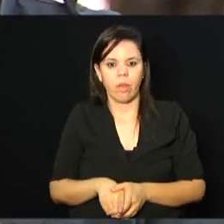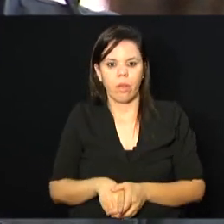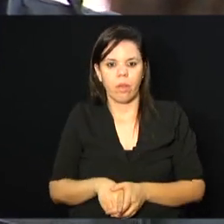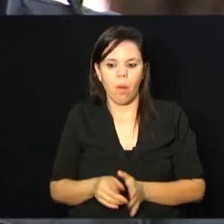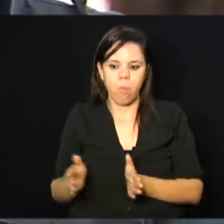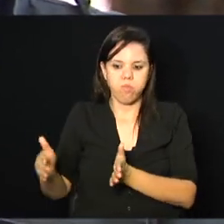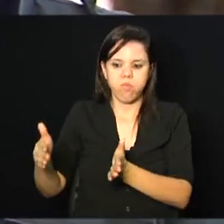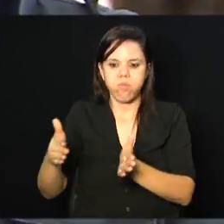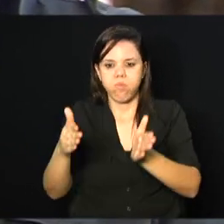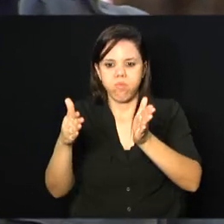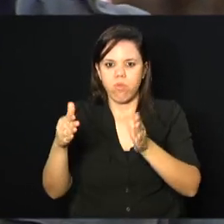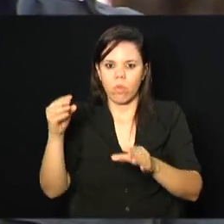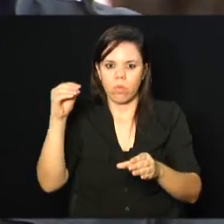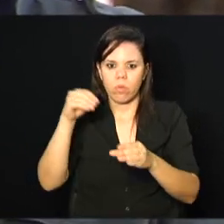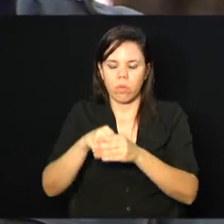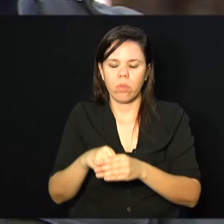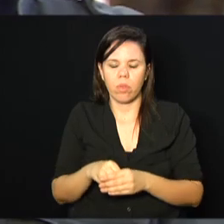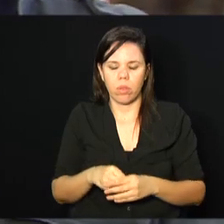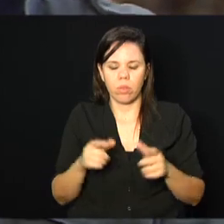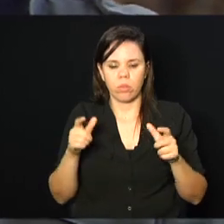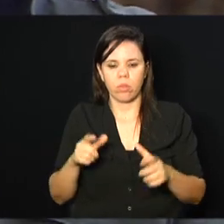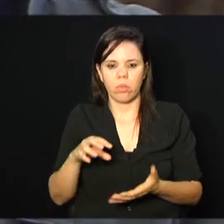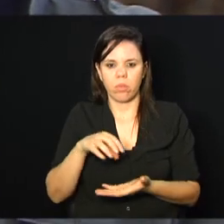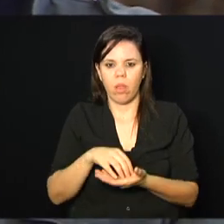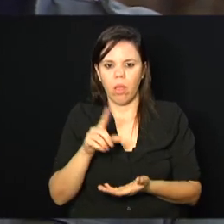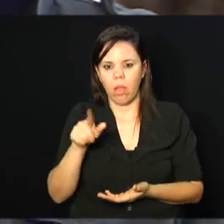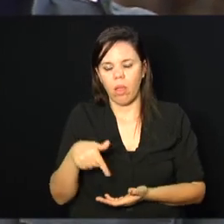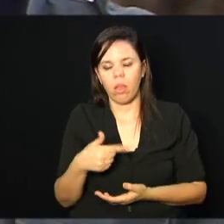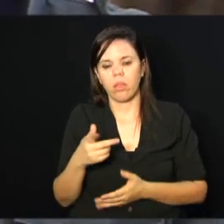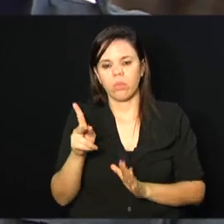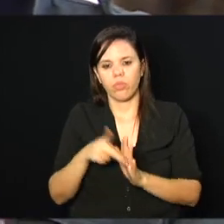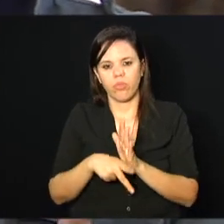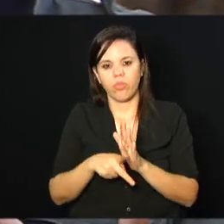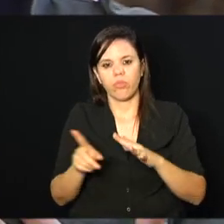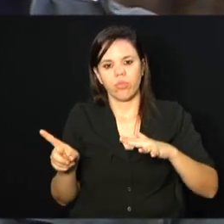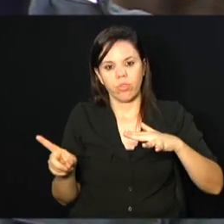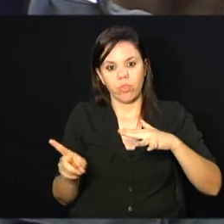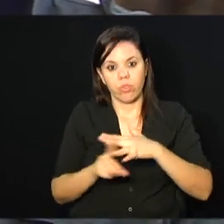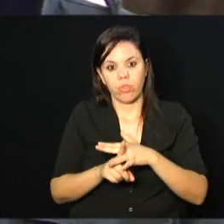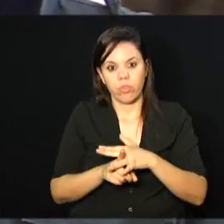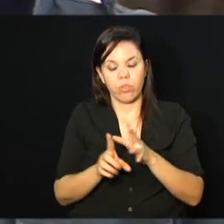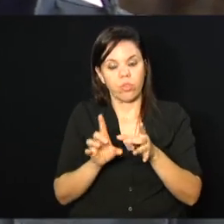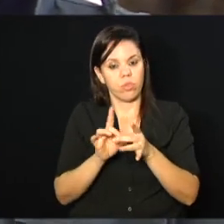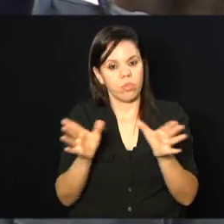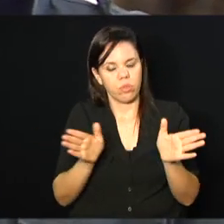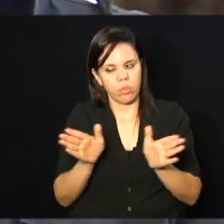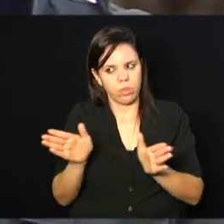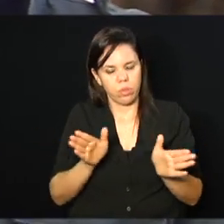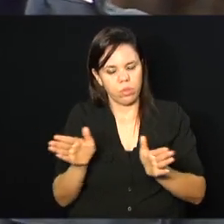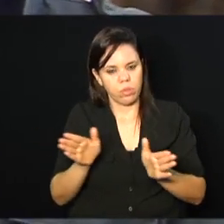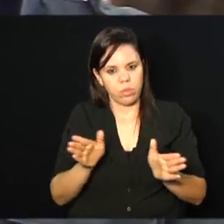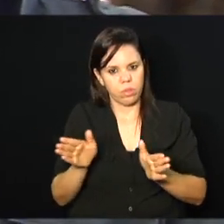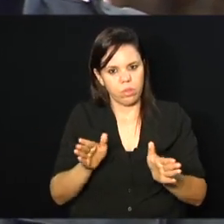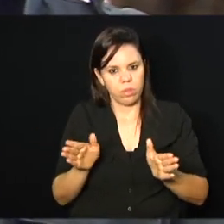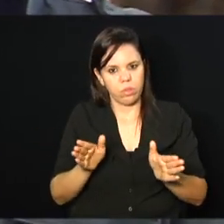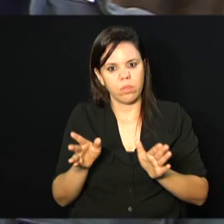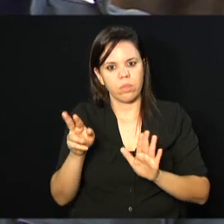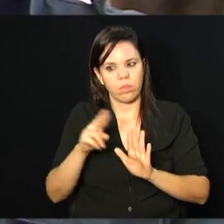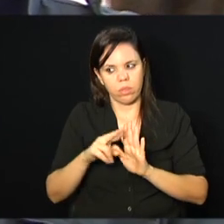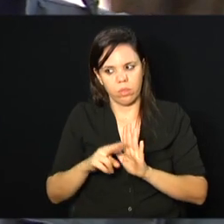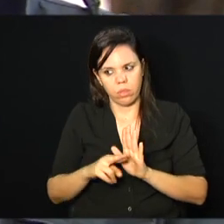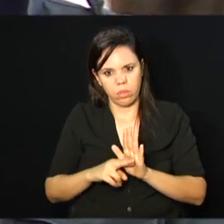corredores. Então, a intenção do projeto foi essa. Tentar integrar, tentar deixar acessível nas normas